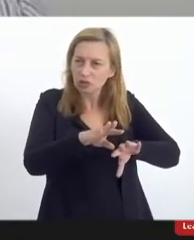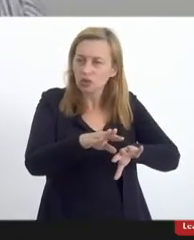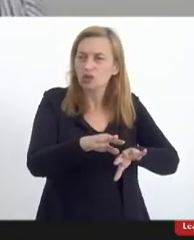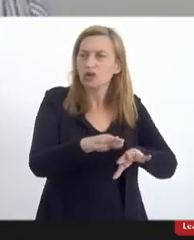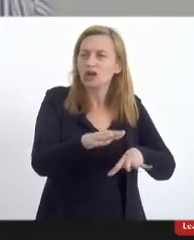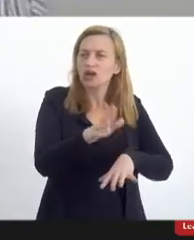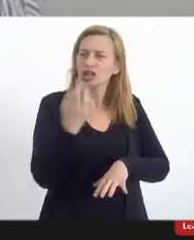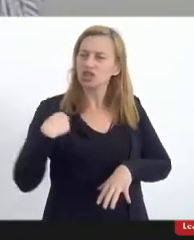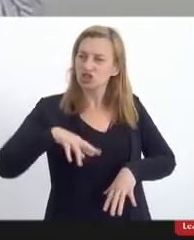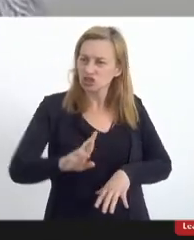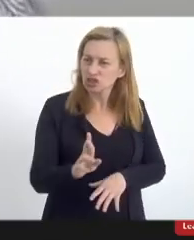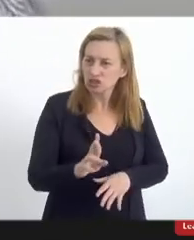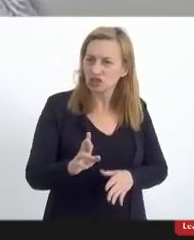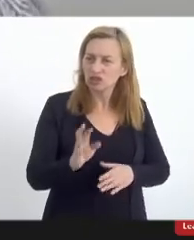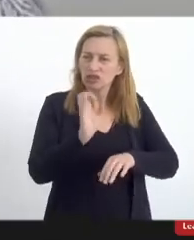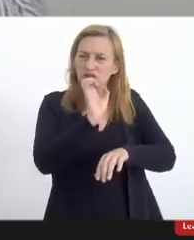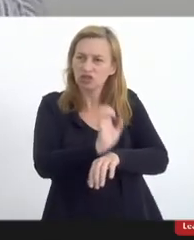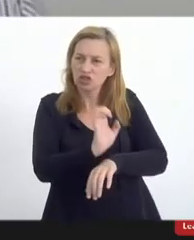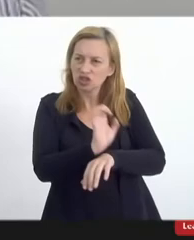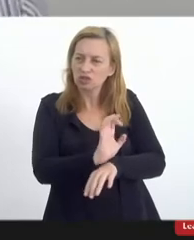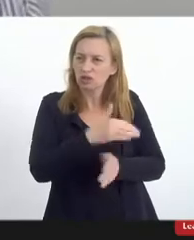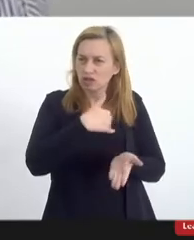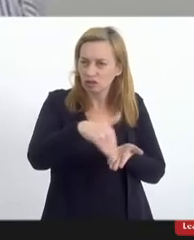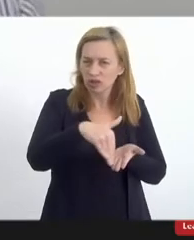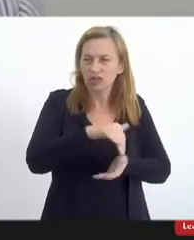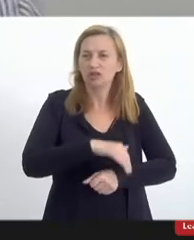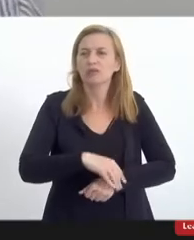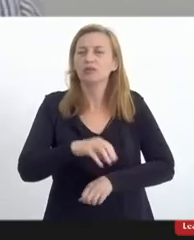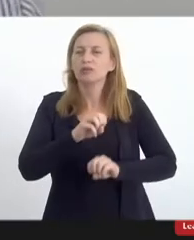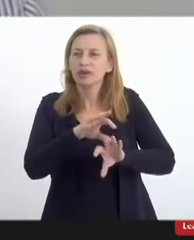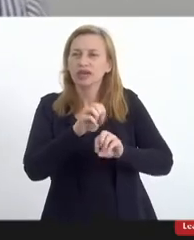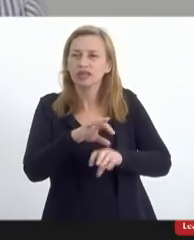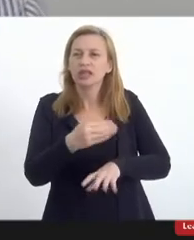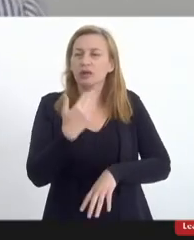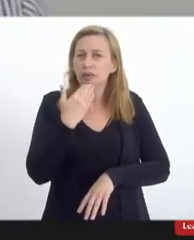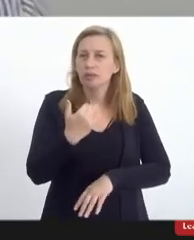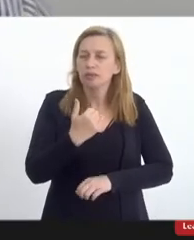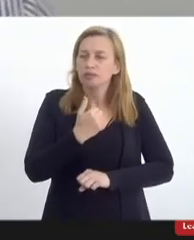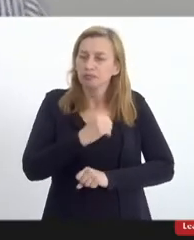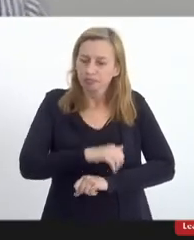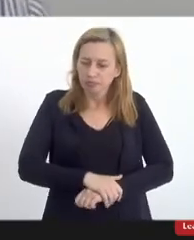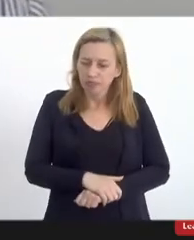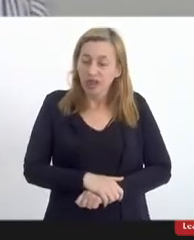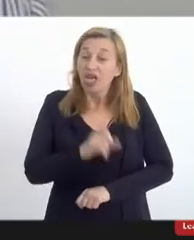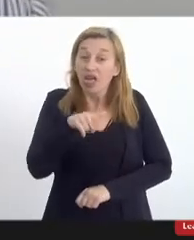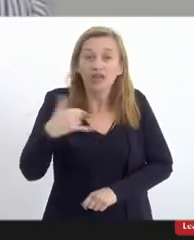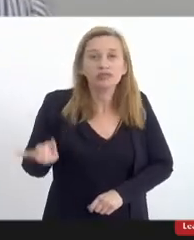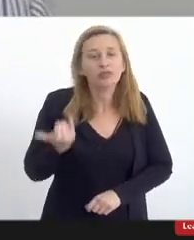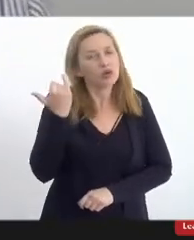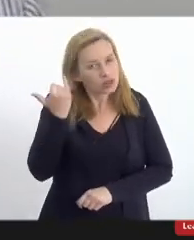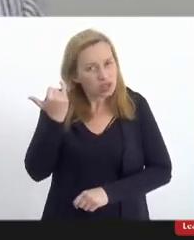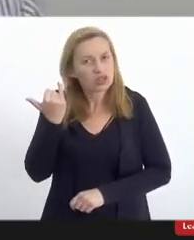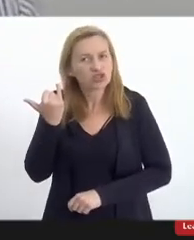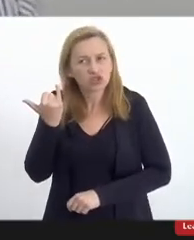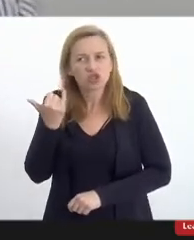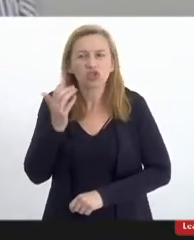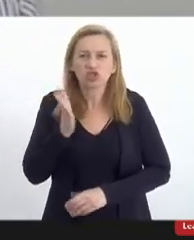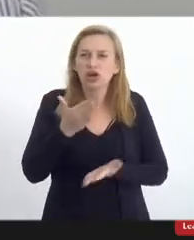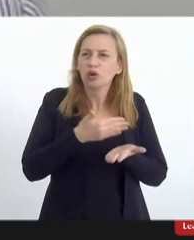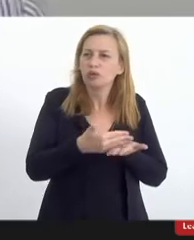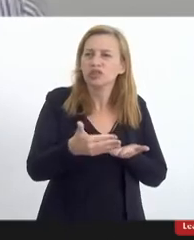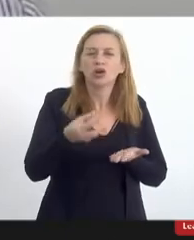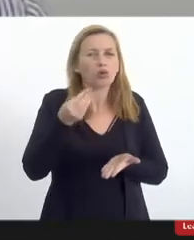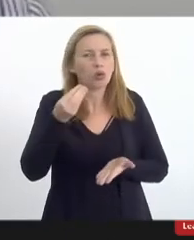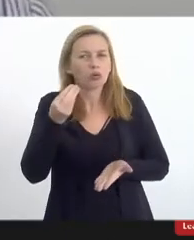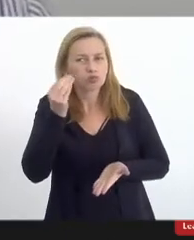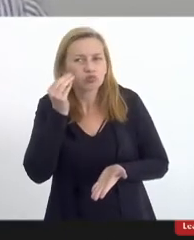governança estadual da educação Beatriz para dizer o seguinte é muito importante eu comecei já tive a oportunidade